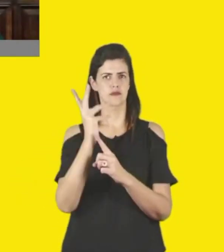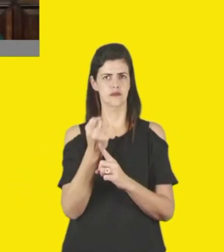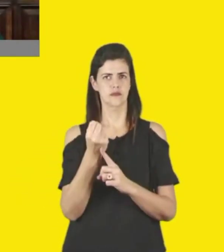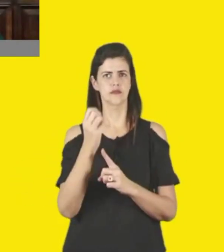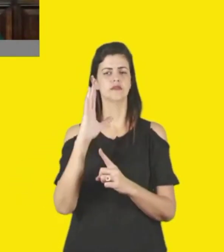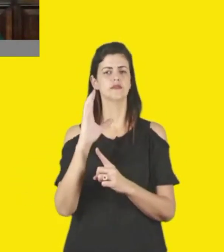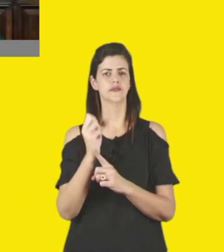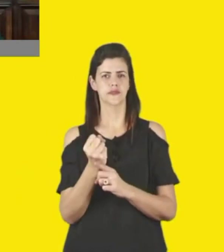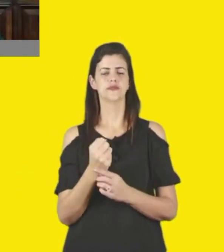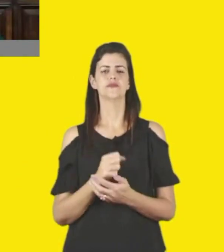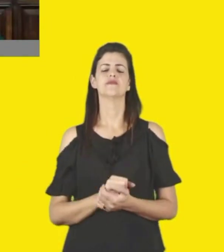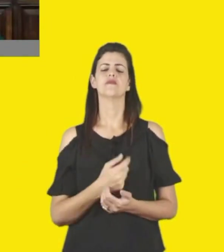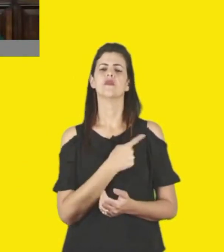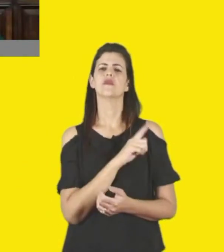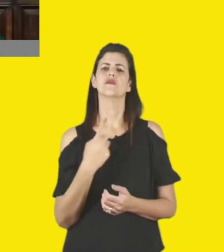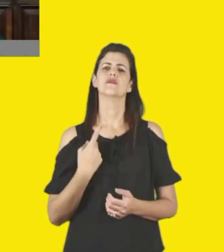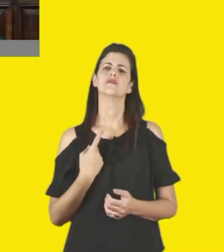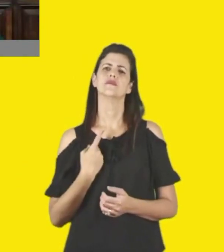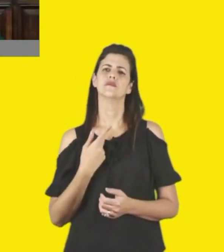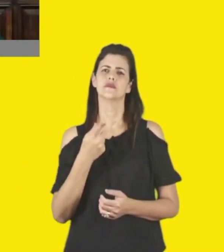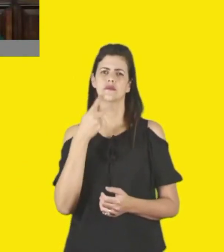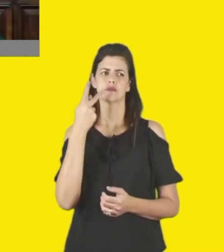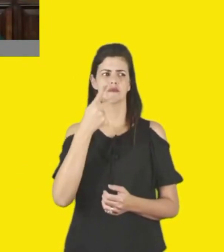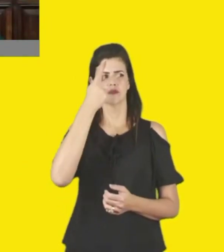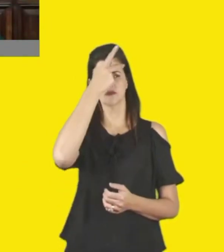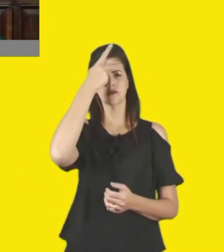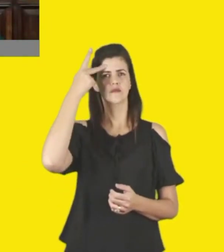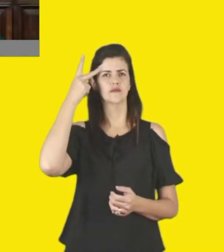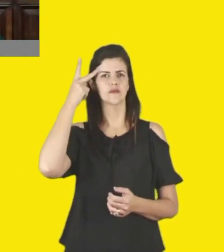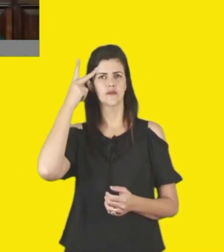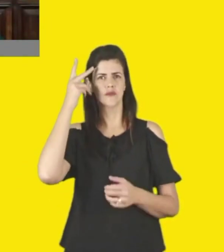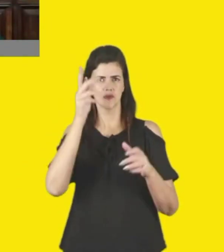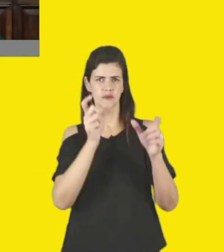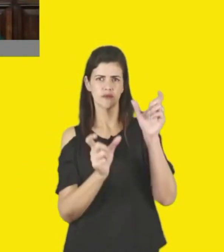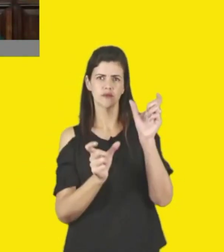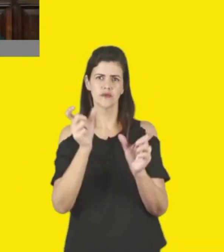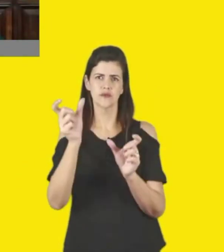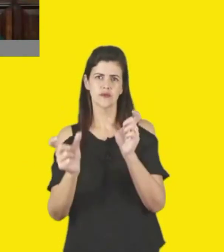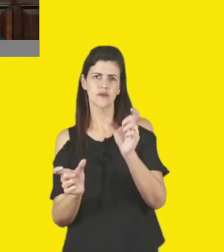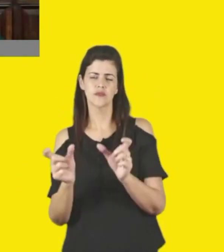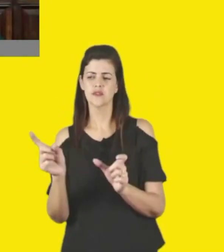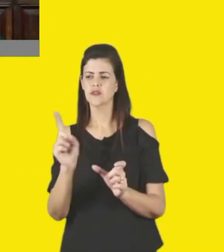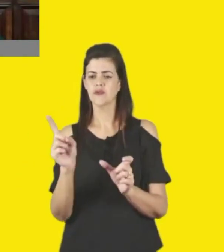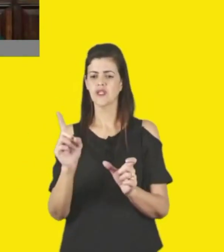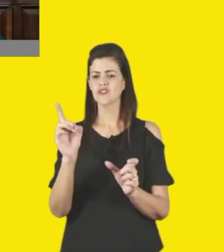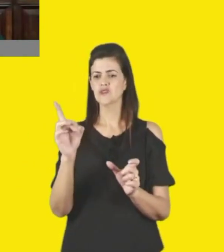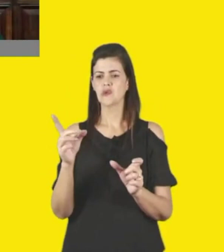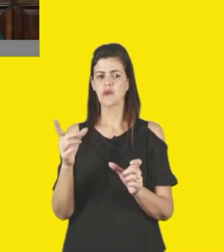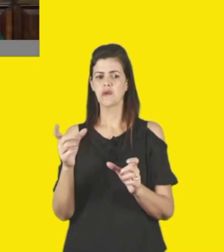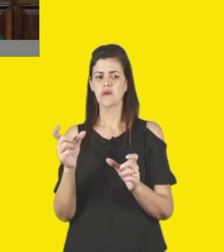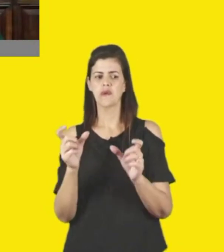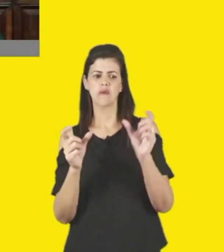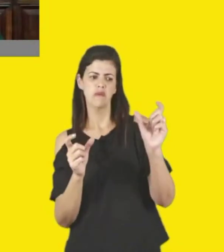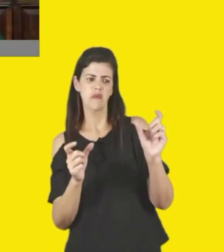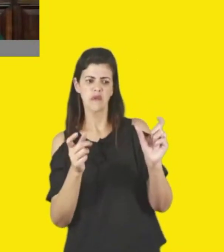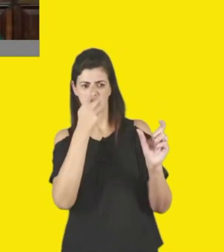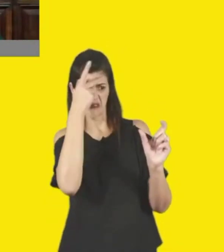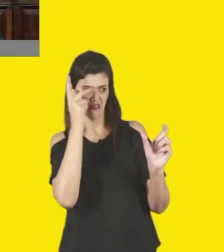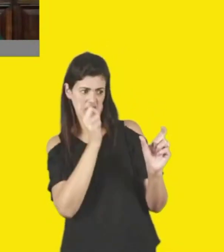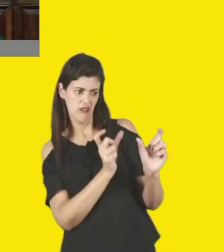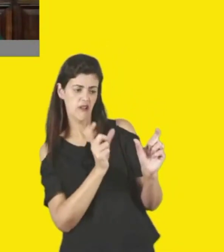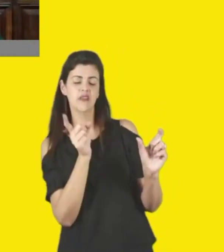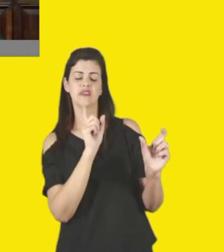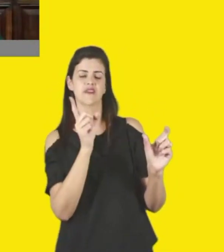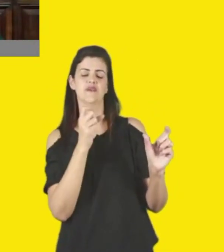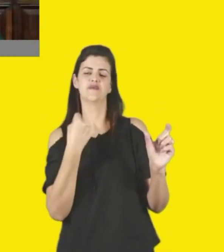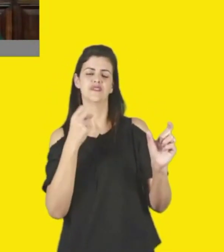quando fala das pessoas, a gente tem que pensar nelas de uma forma holística, as pessoas, elas não são fracionadas, e quando a gente tem esse olhar para